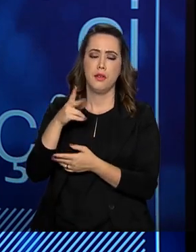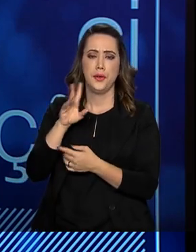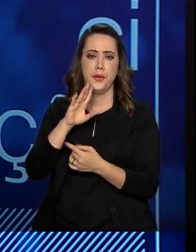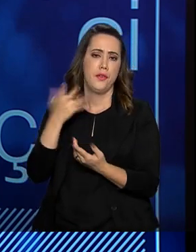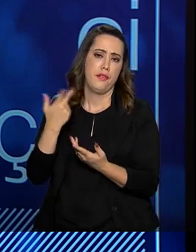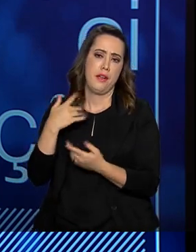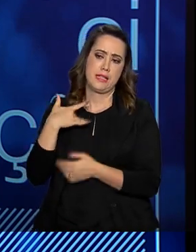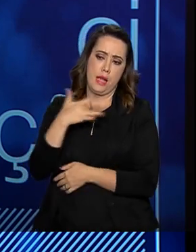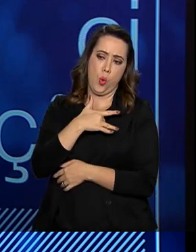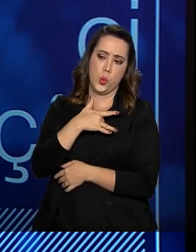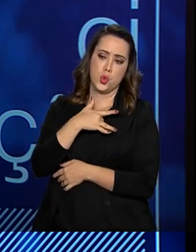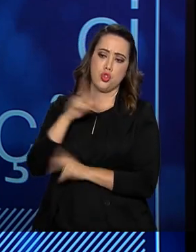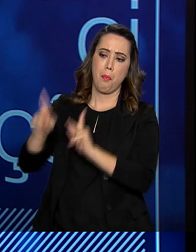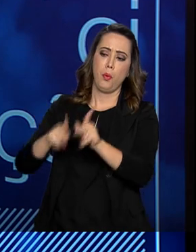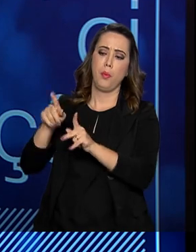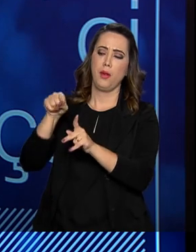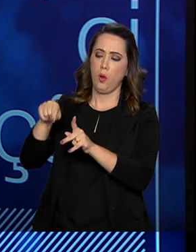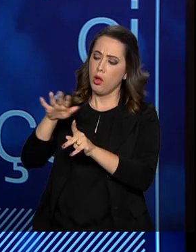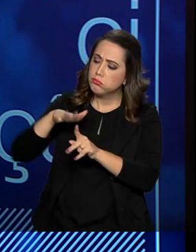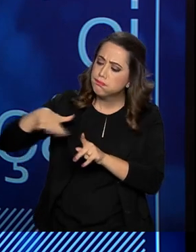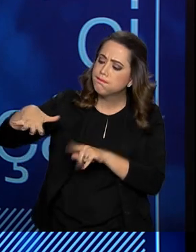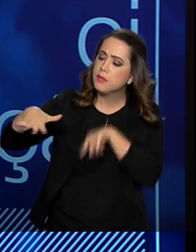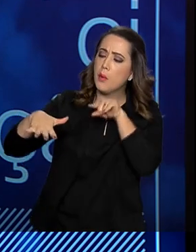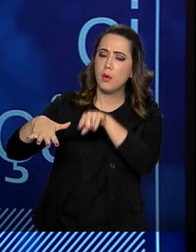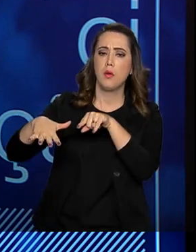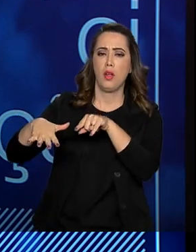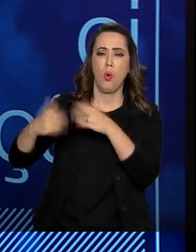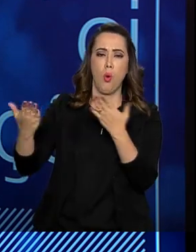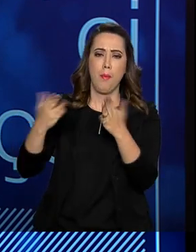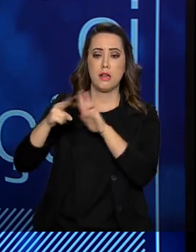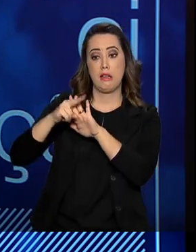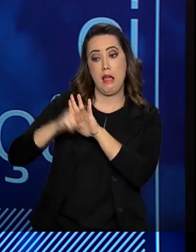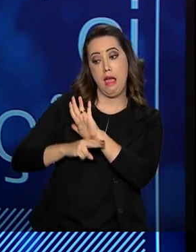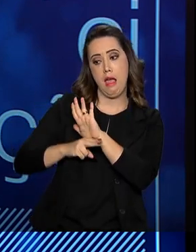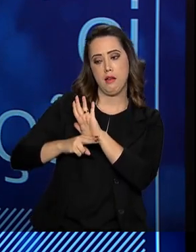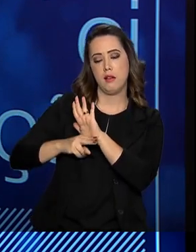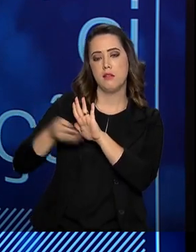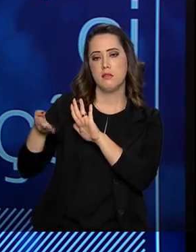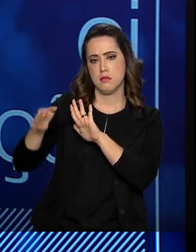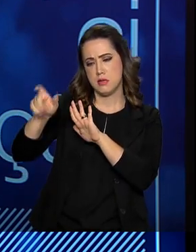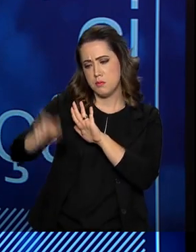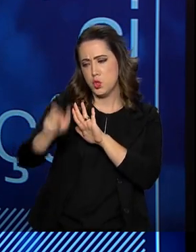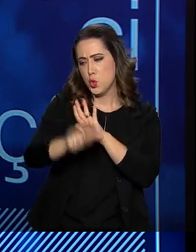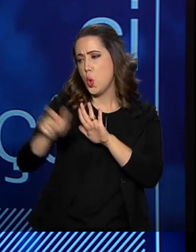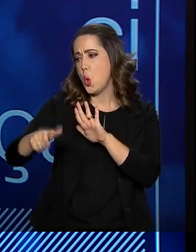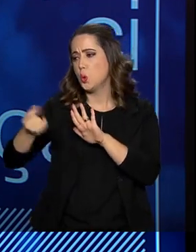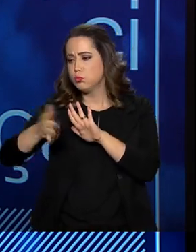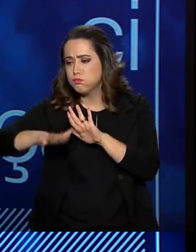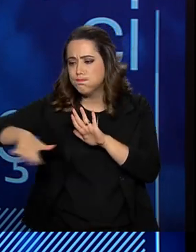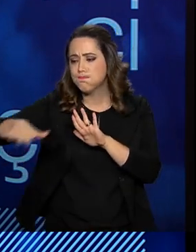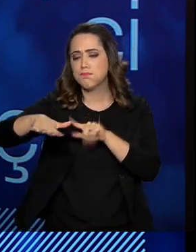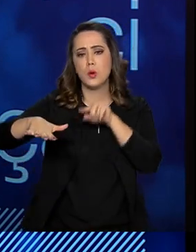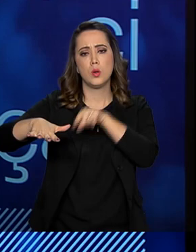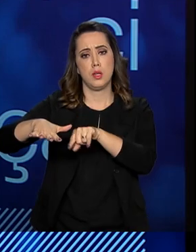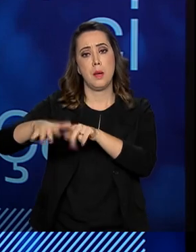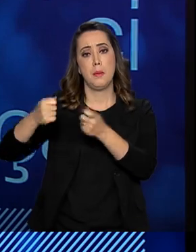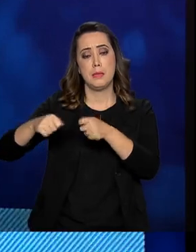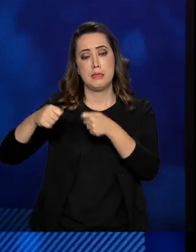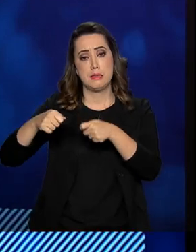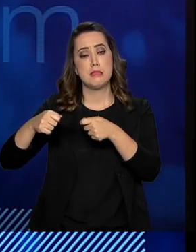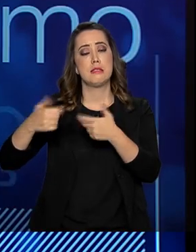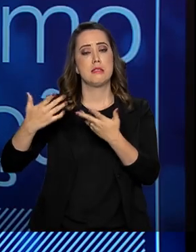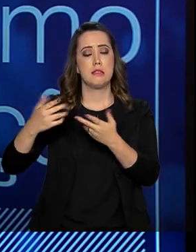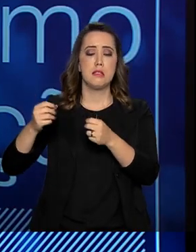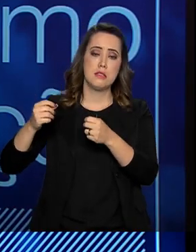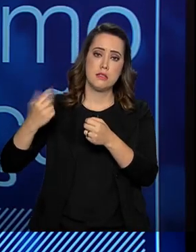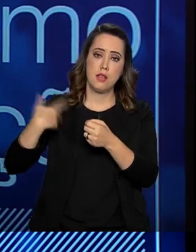é uma regra de convivência, onde as pessoas, onde nós atuamos, não somente olhando para